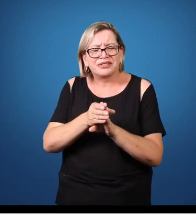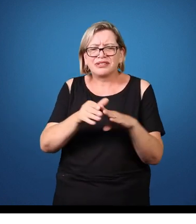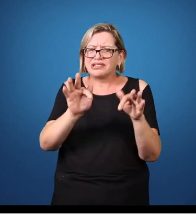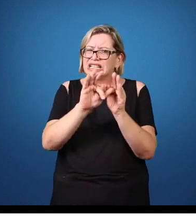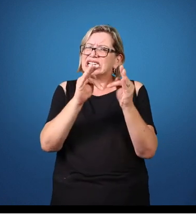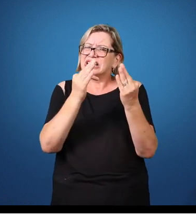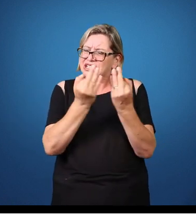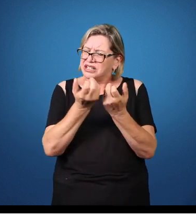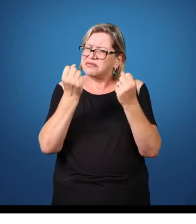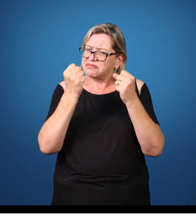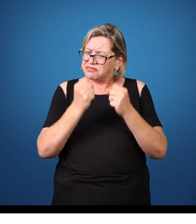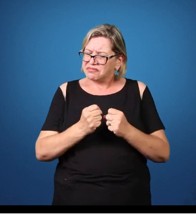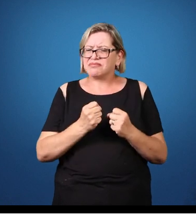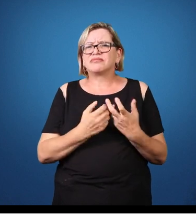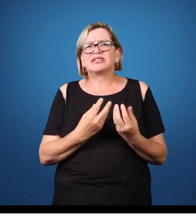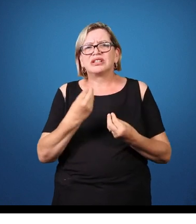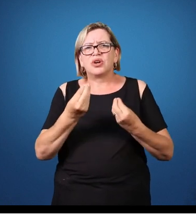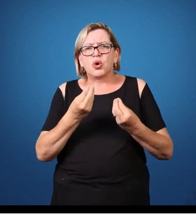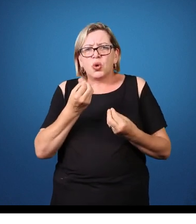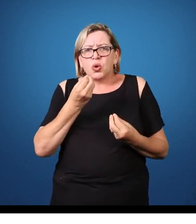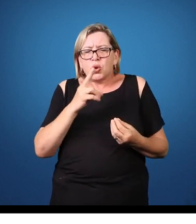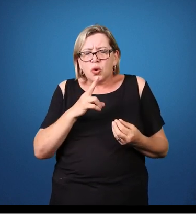na relação com os pais?